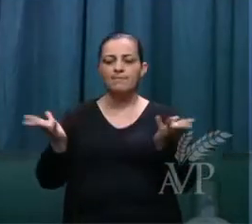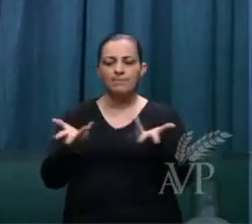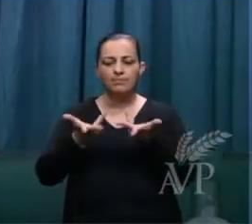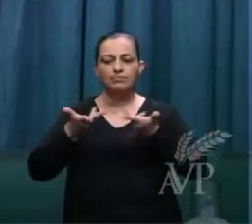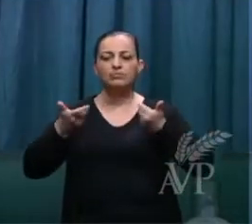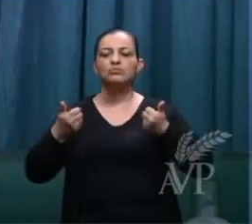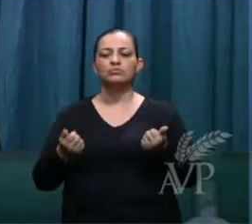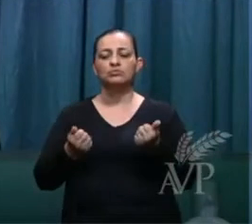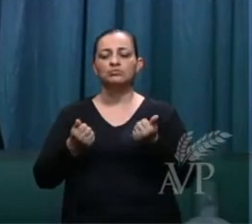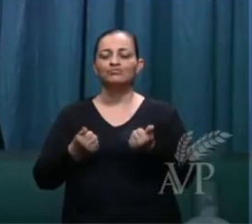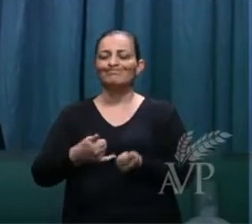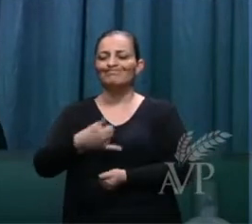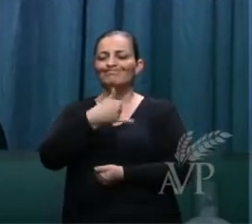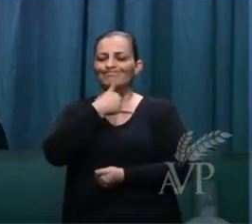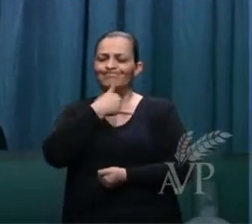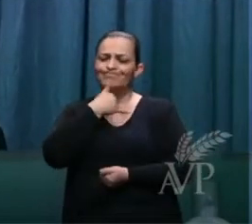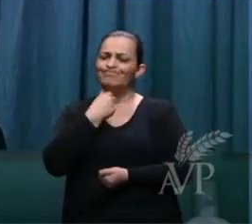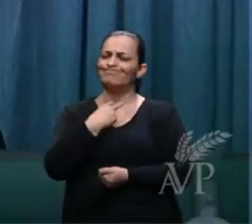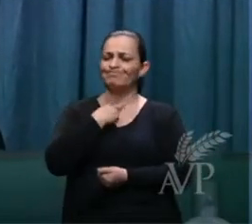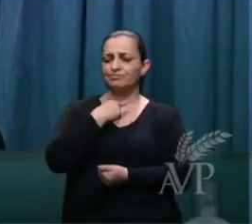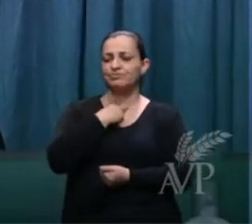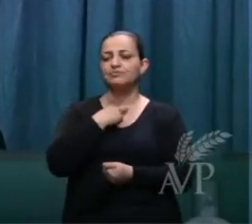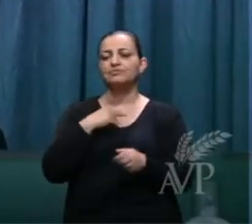E eu lamento de não poder